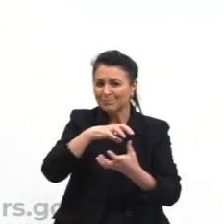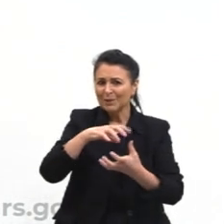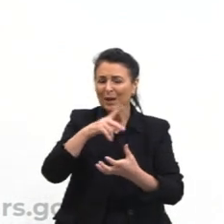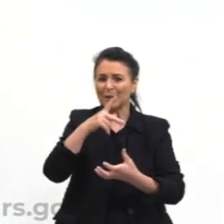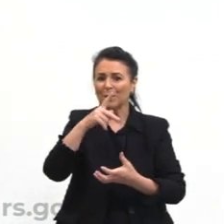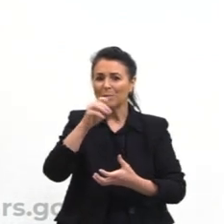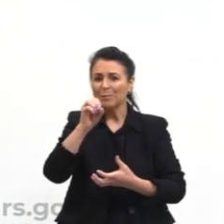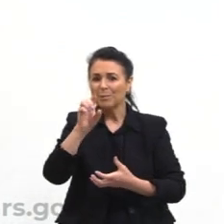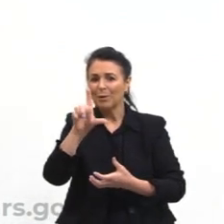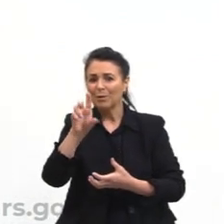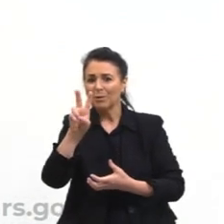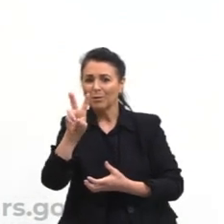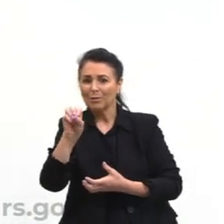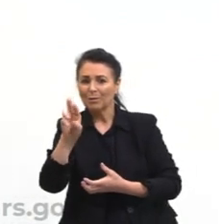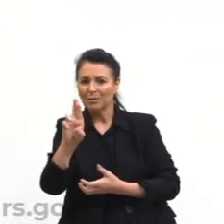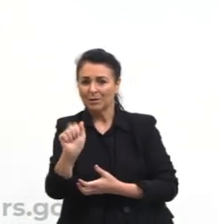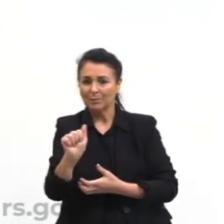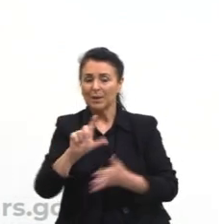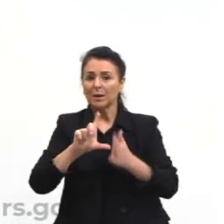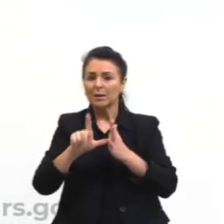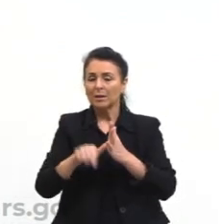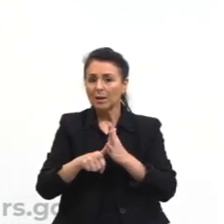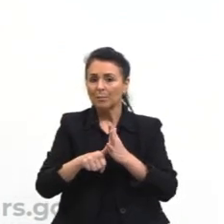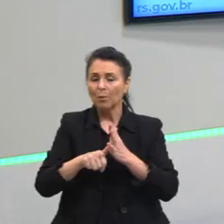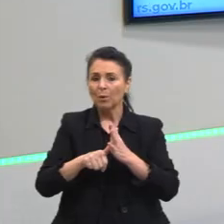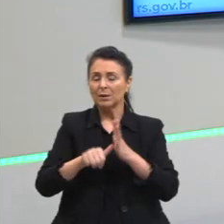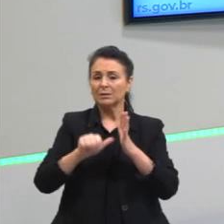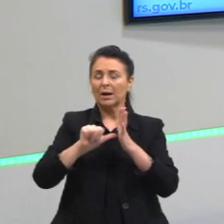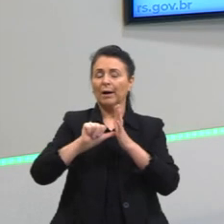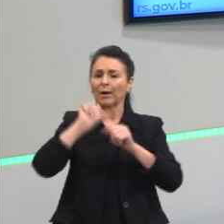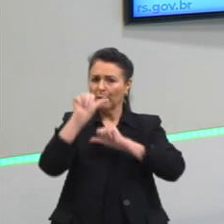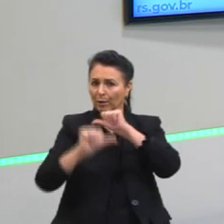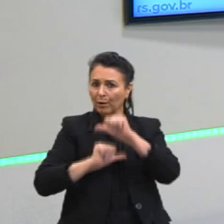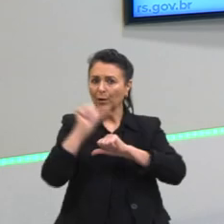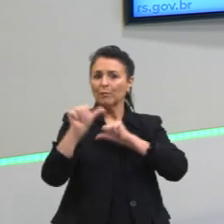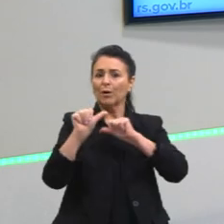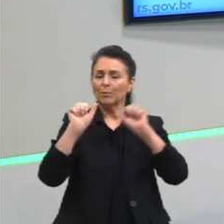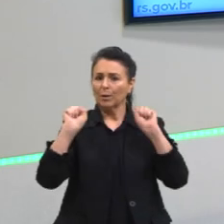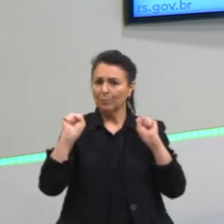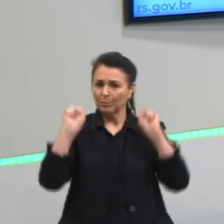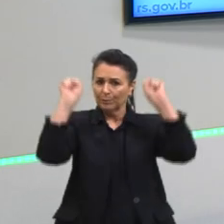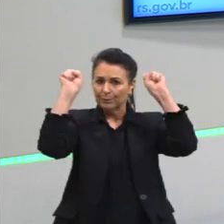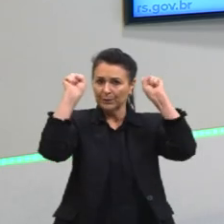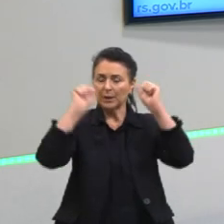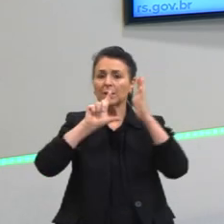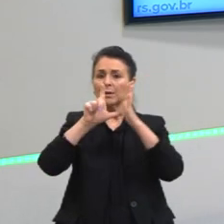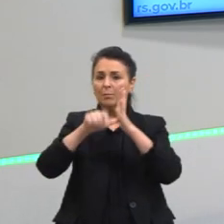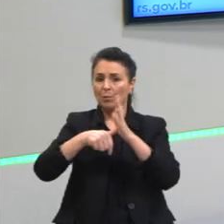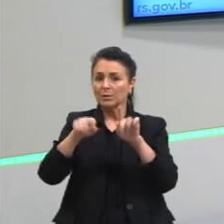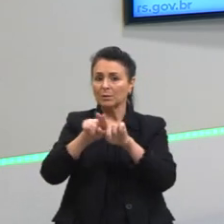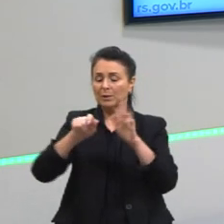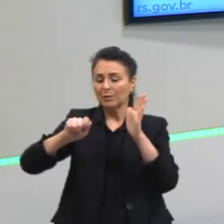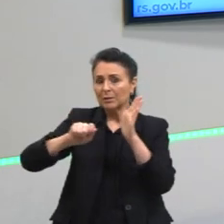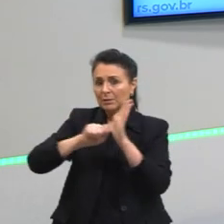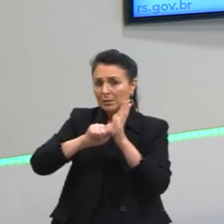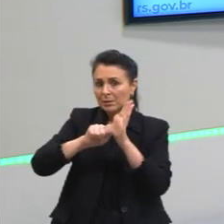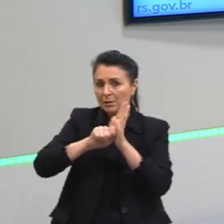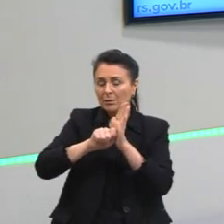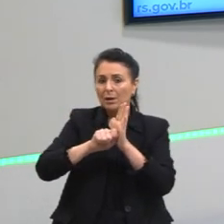que depois ali da Reforma Protestante e depois do Anglicanismo, os católicos vão ser